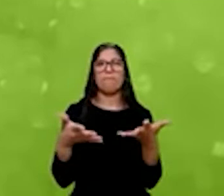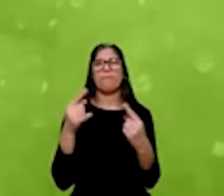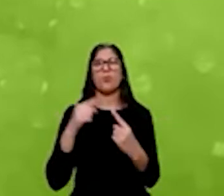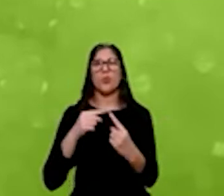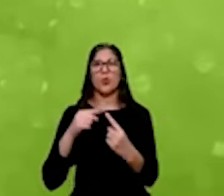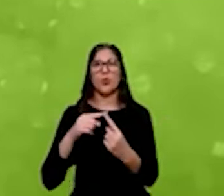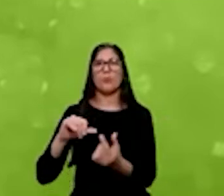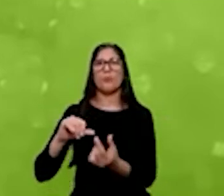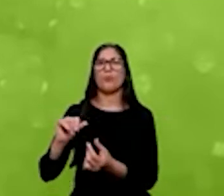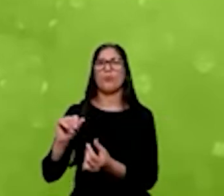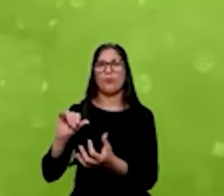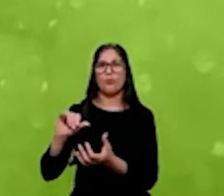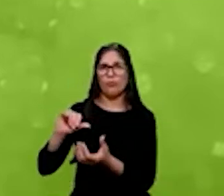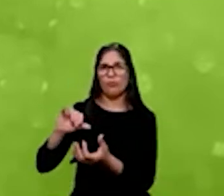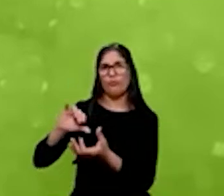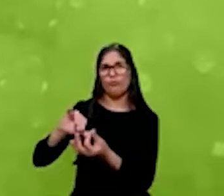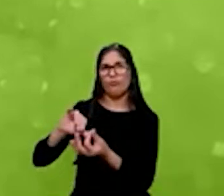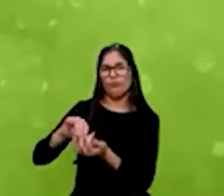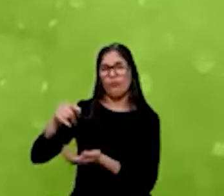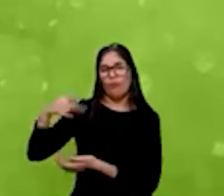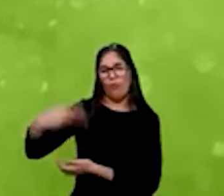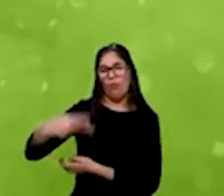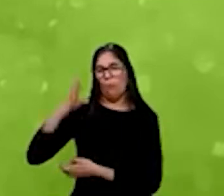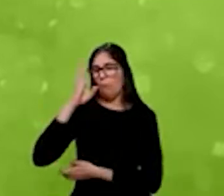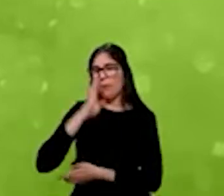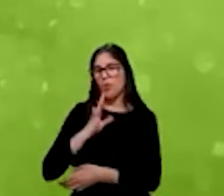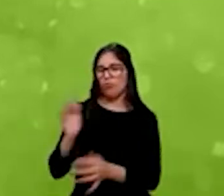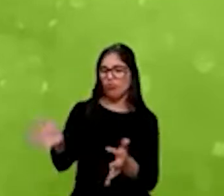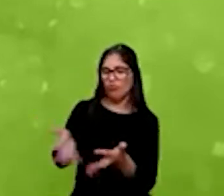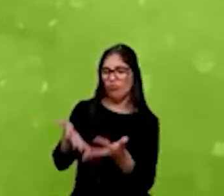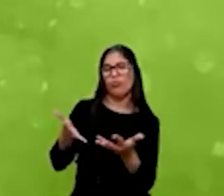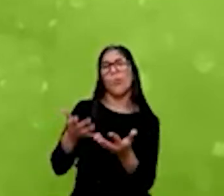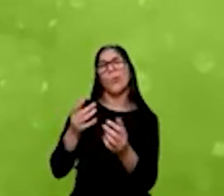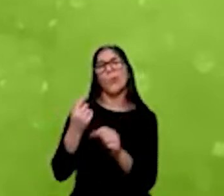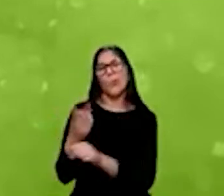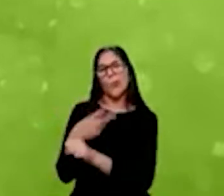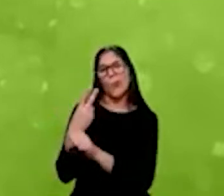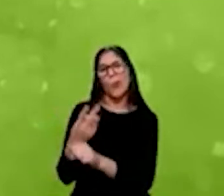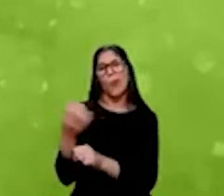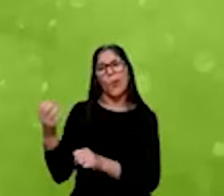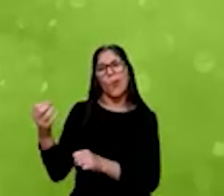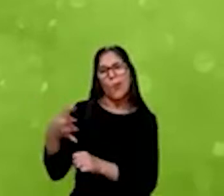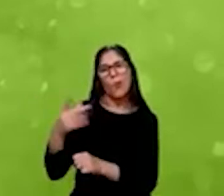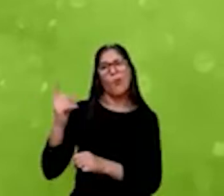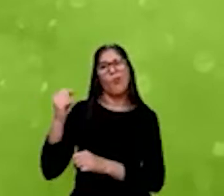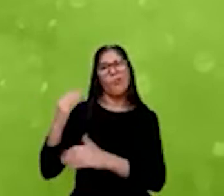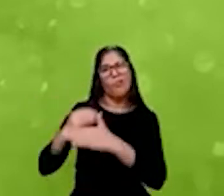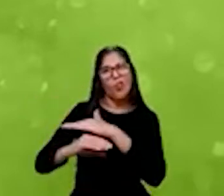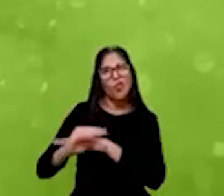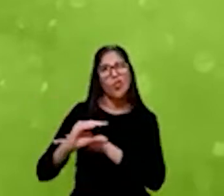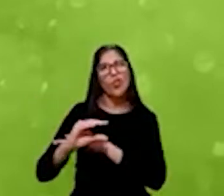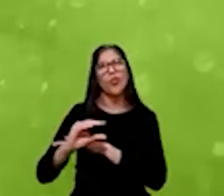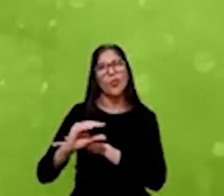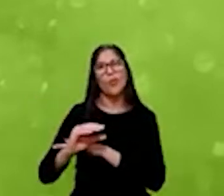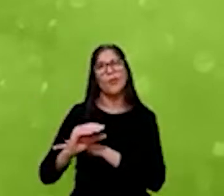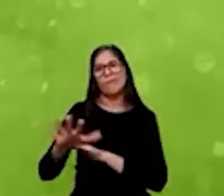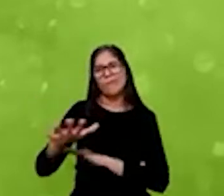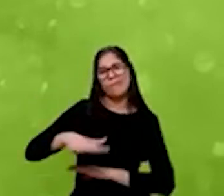semente no Brasil e buscar novos investidores, novos entrantes para esse mercado.